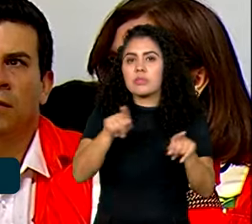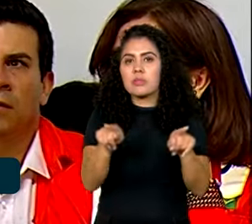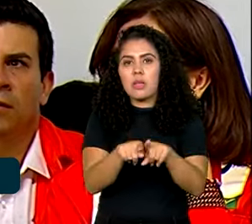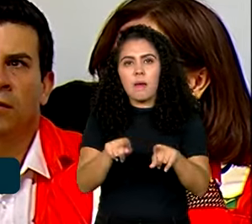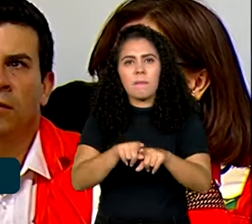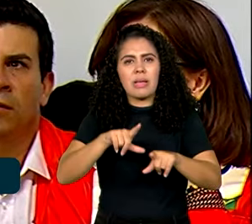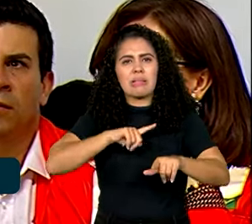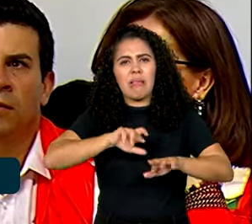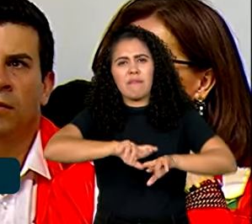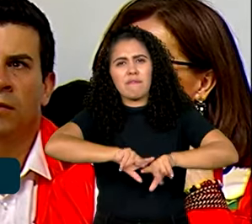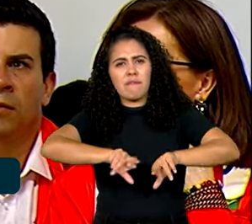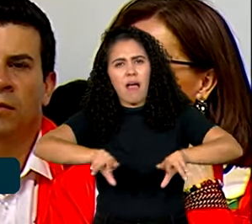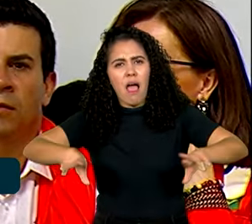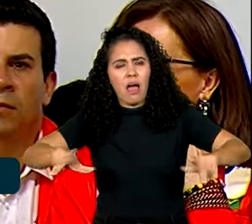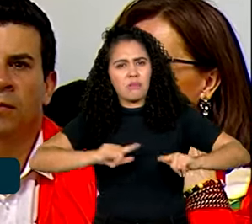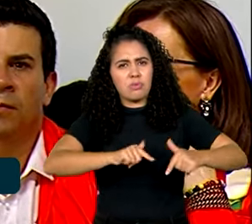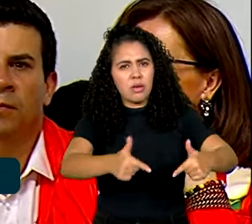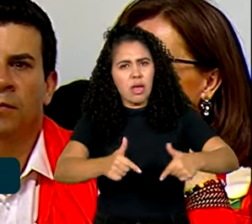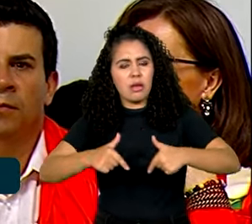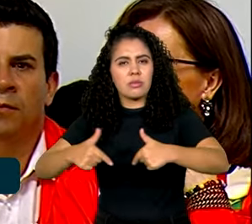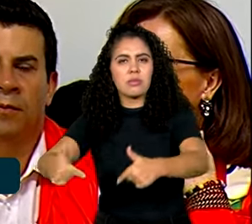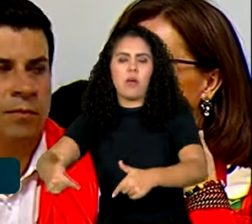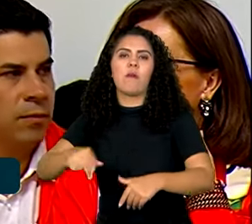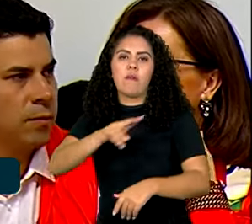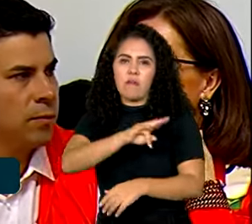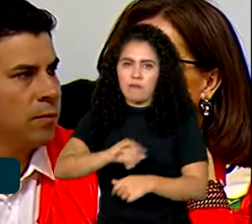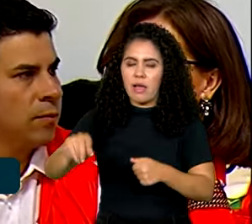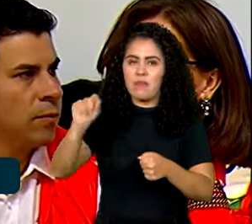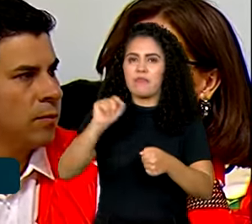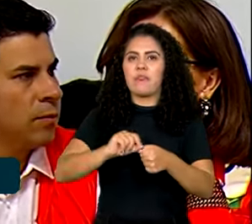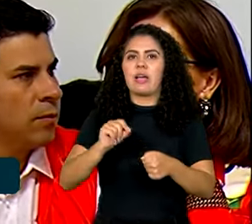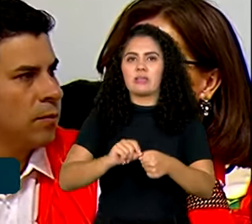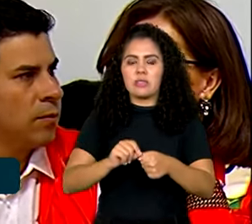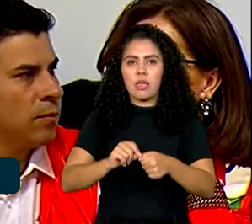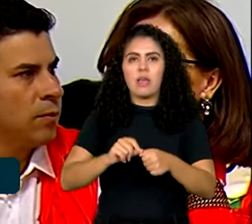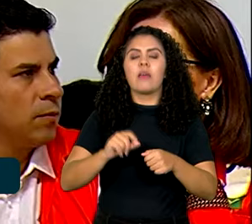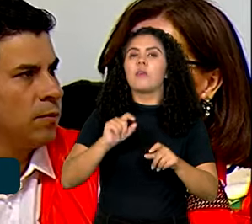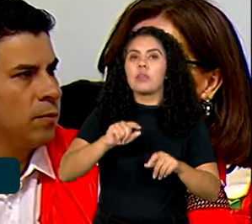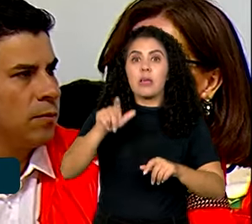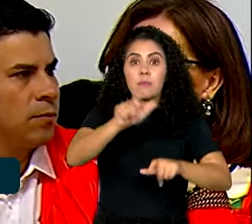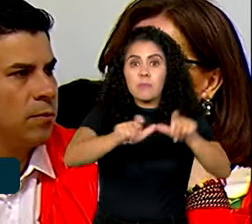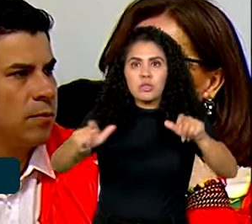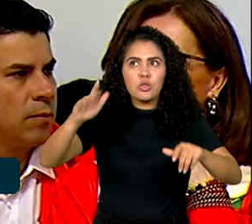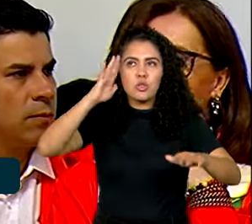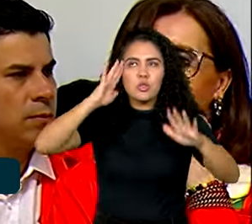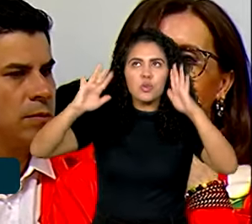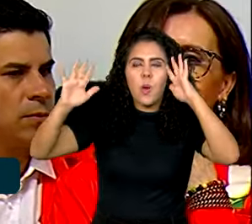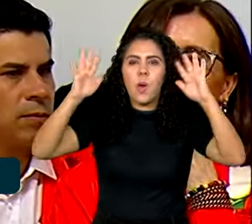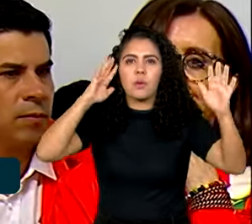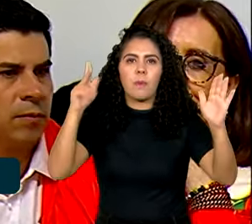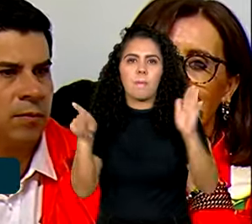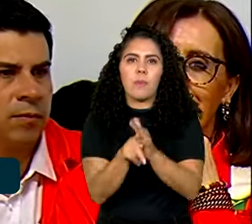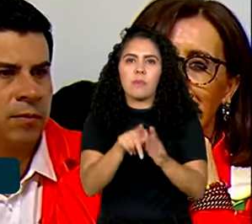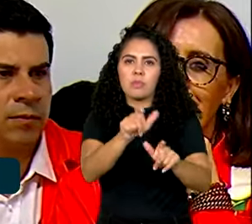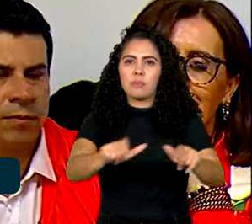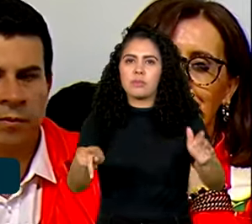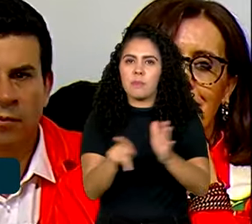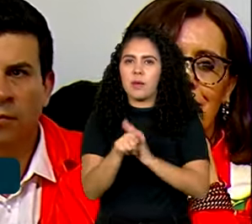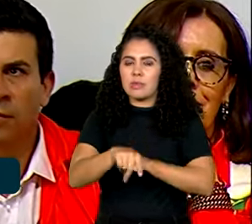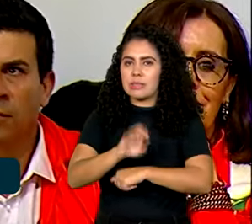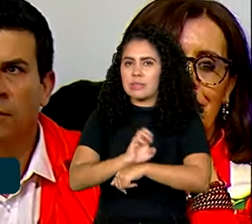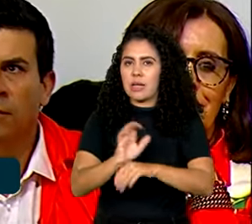esses investimentos, presidente Lula, vão fazer com que os sonhos dos pernambucanos voltem a estar na ordem